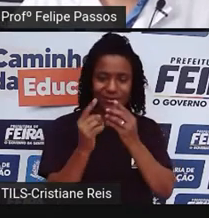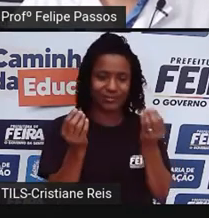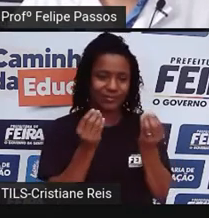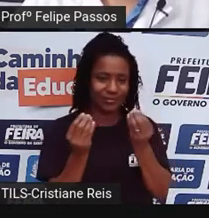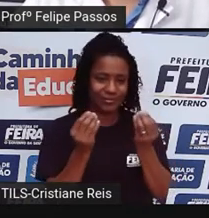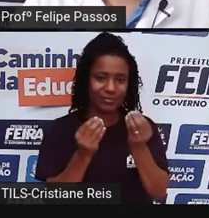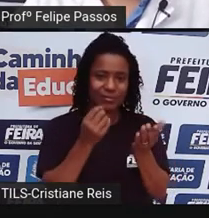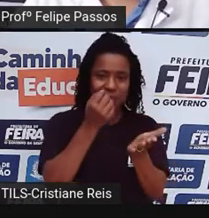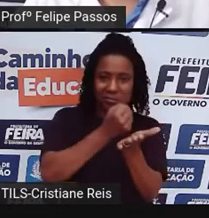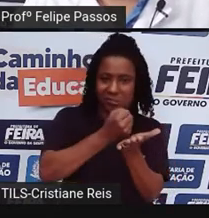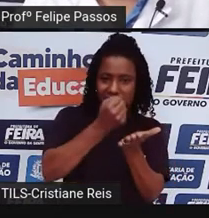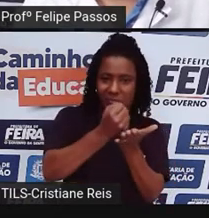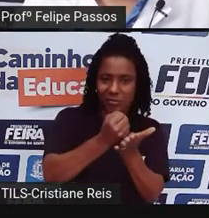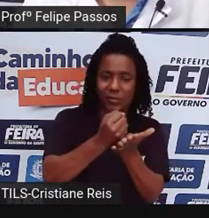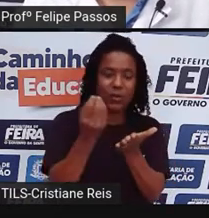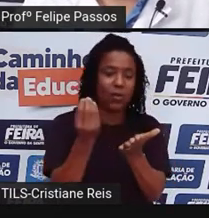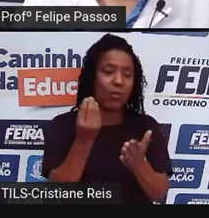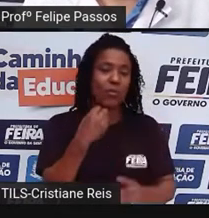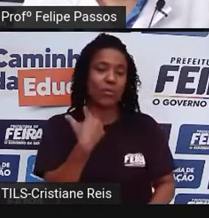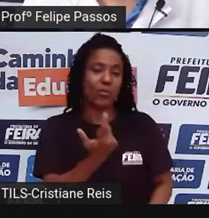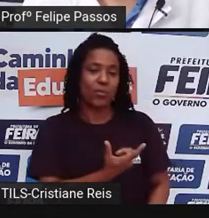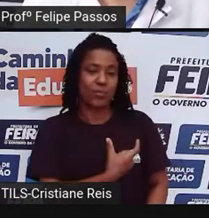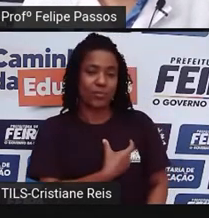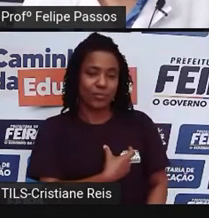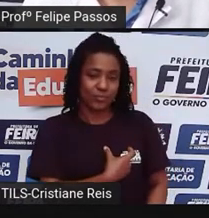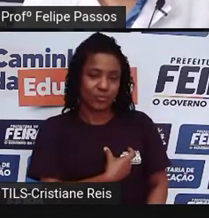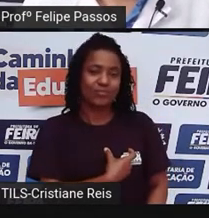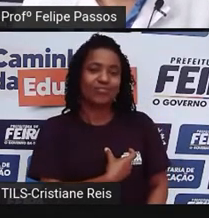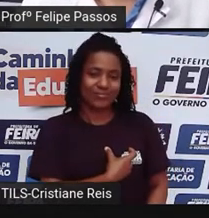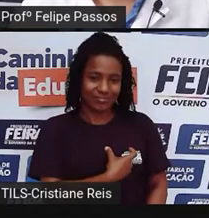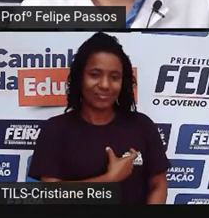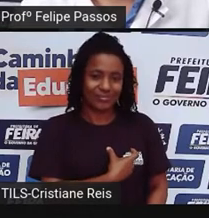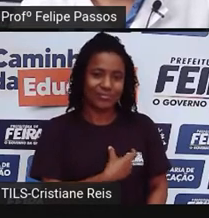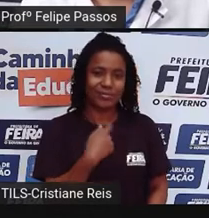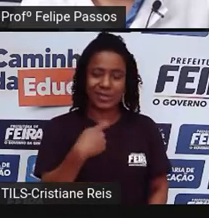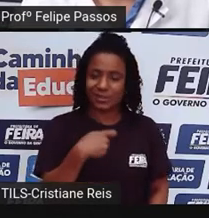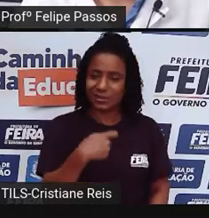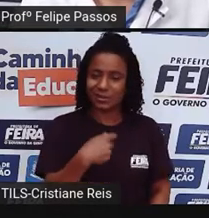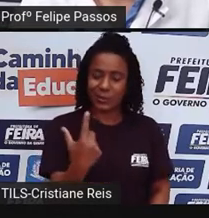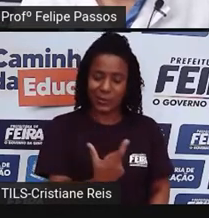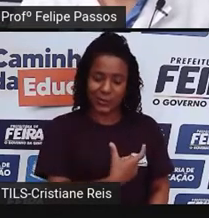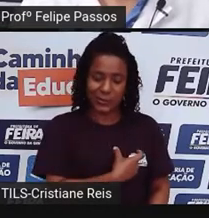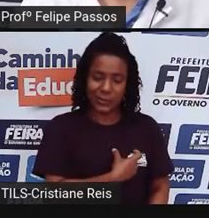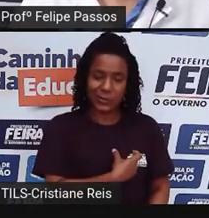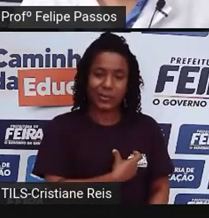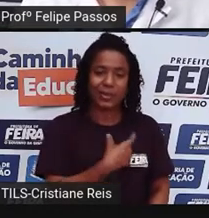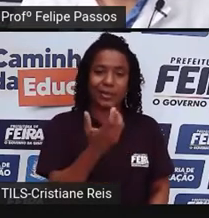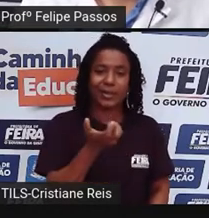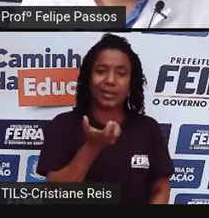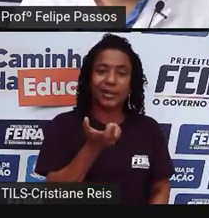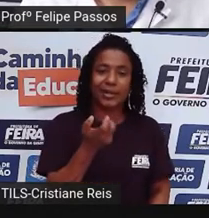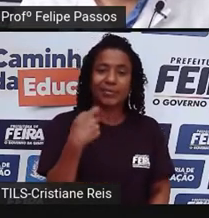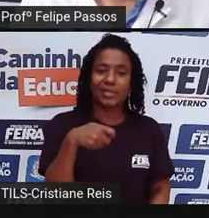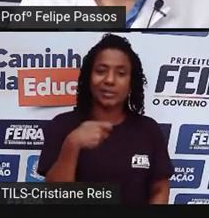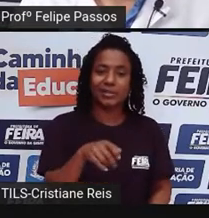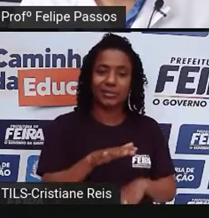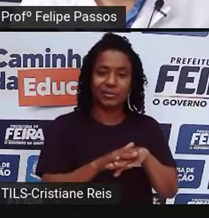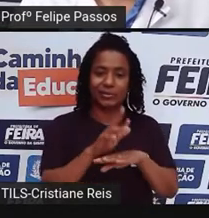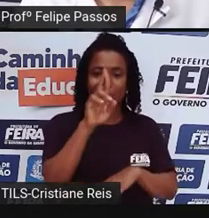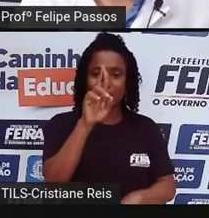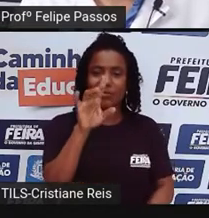habilitação, por exemplo, do motorista. Tudo isso passa pelo DETRAN. Cada estado vai ter o seu